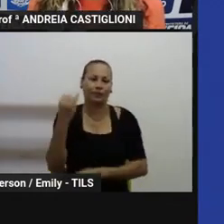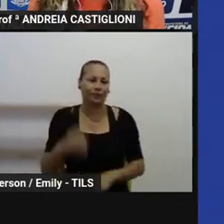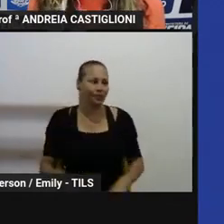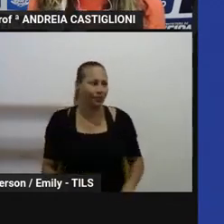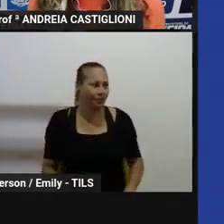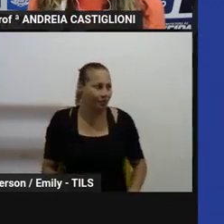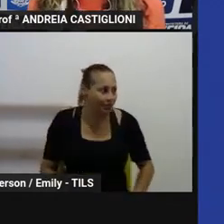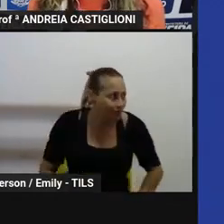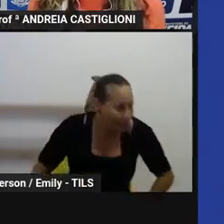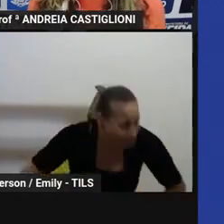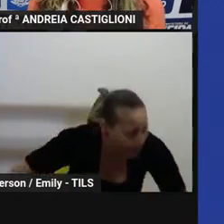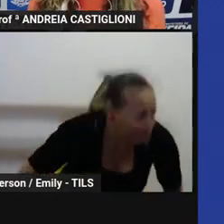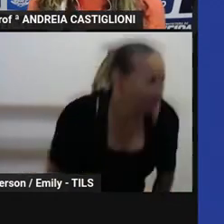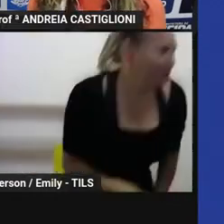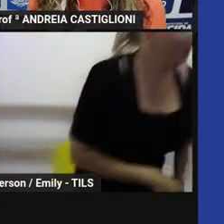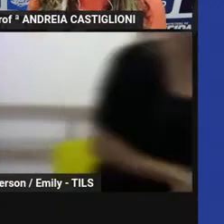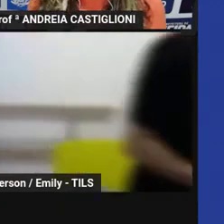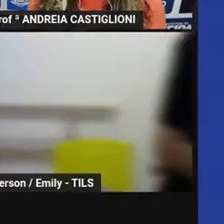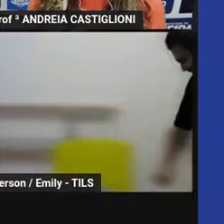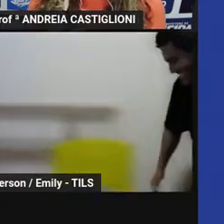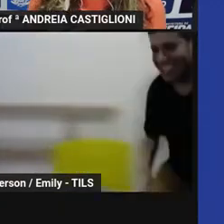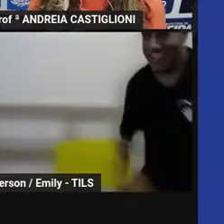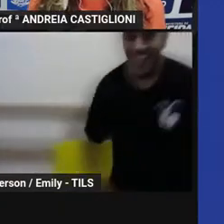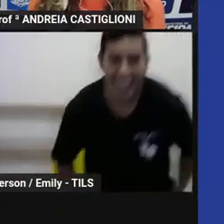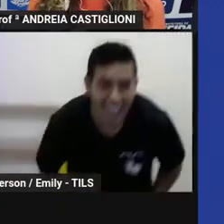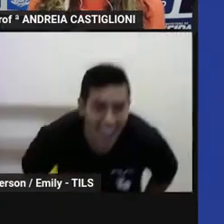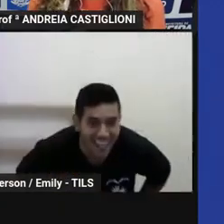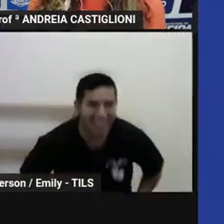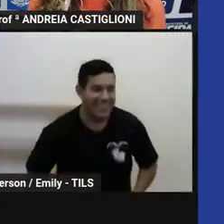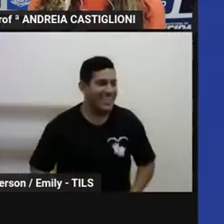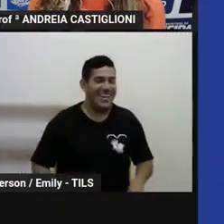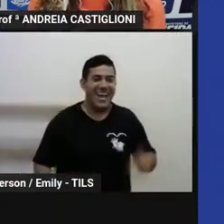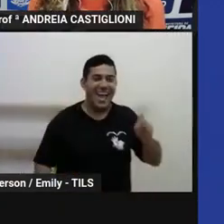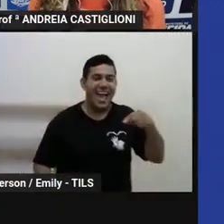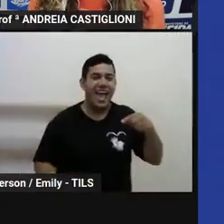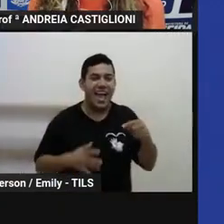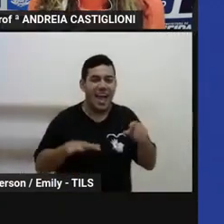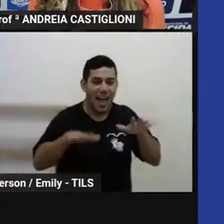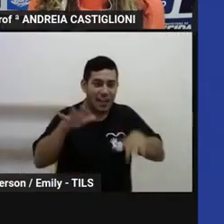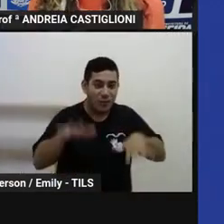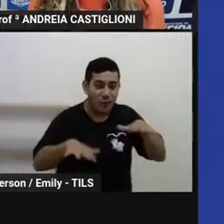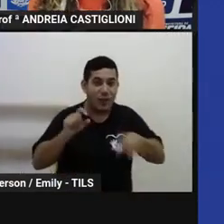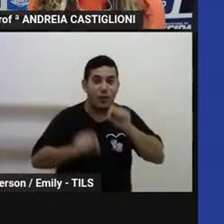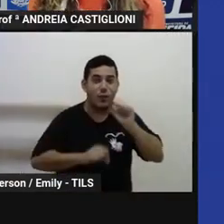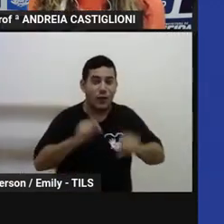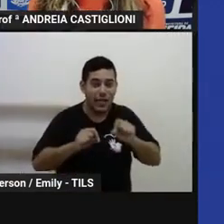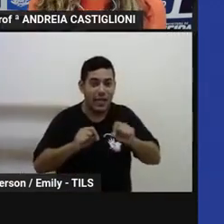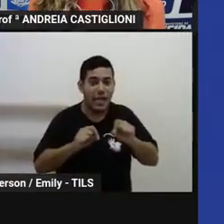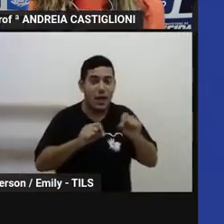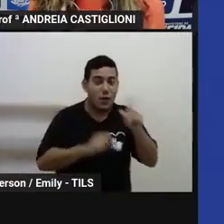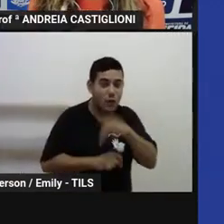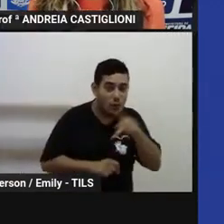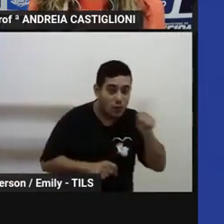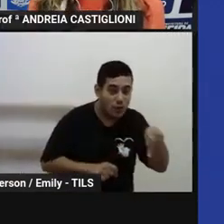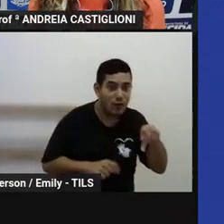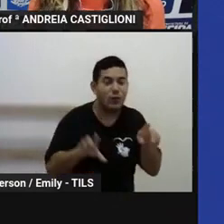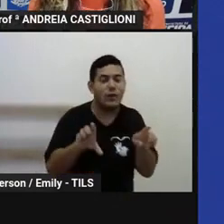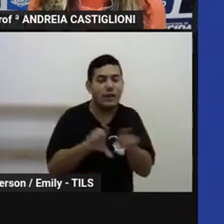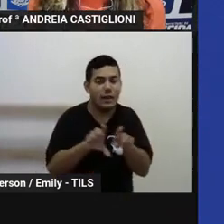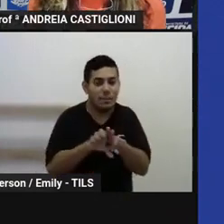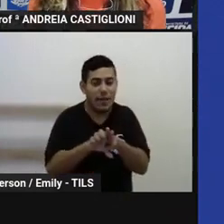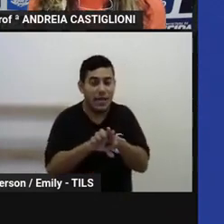ideias gerais porque muitas vezes pode ser que alguns estejam, né, enquanto professores desses estudantes